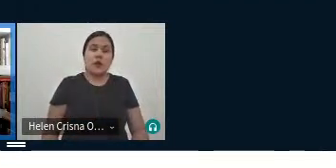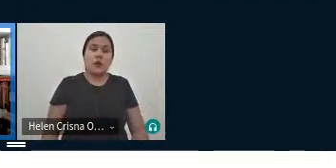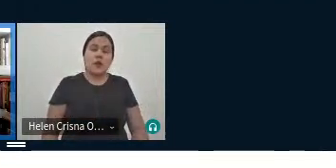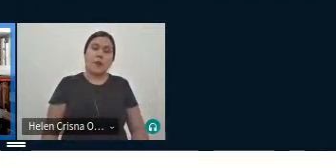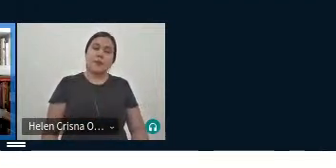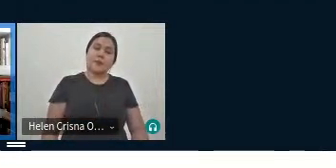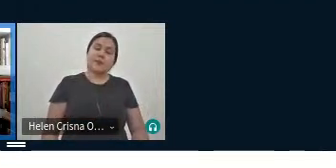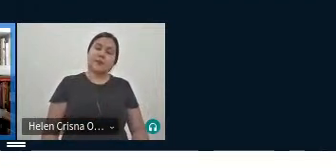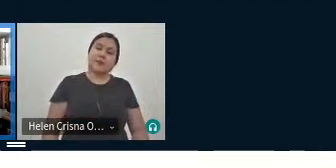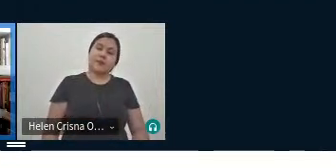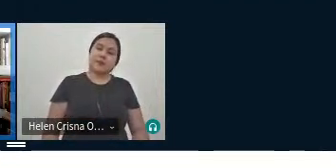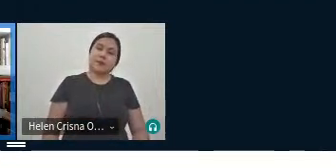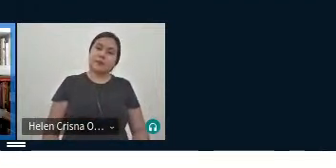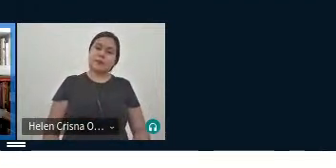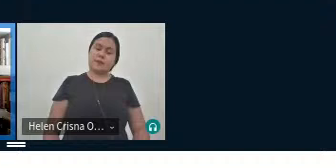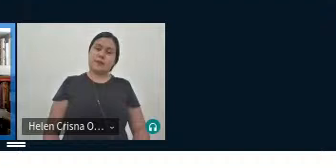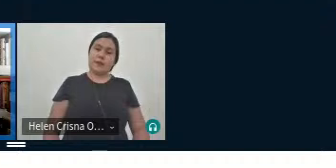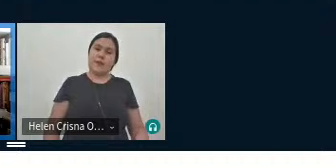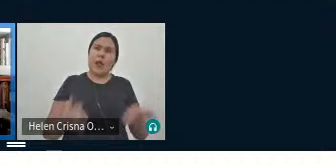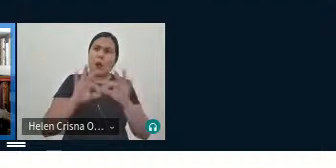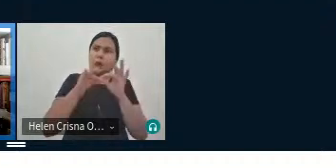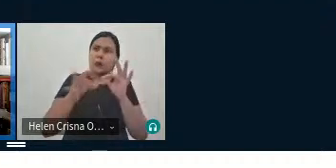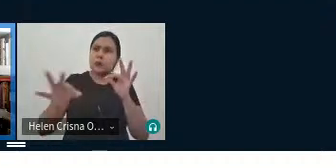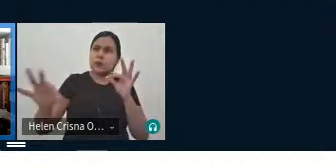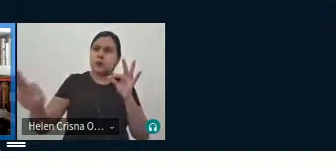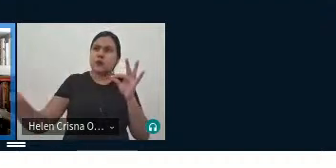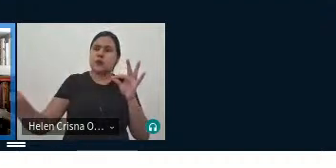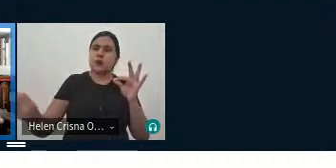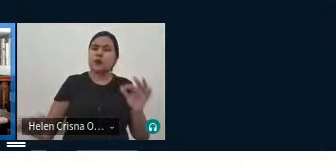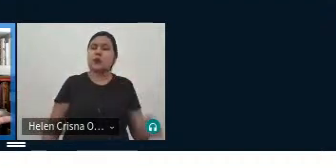vai ela vai se estendendo também porque